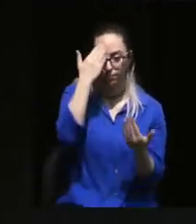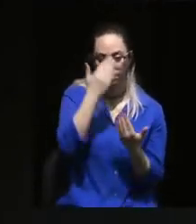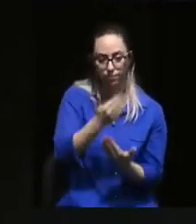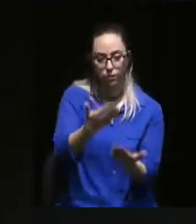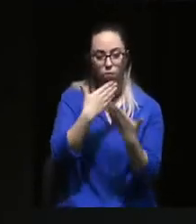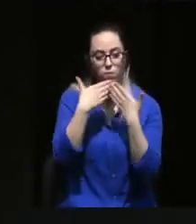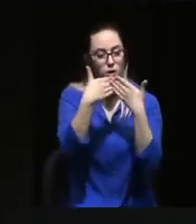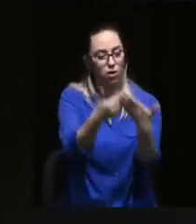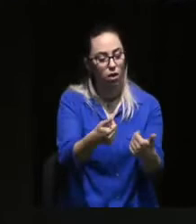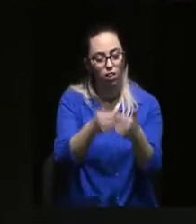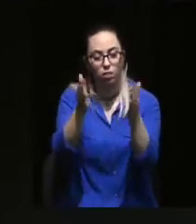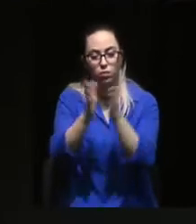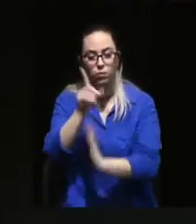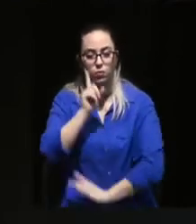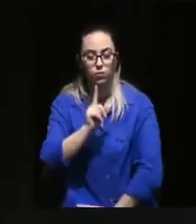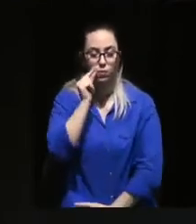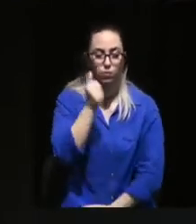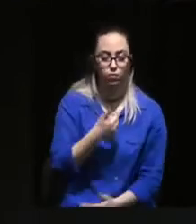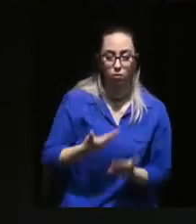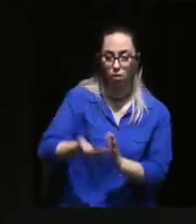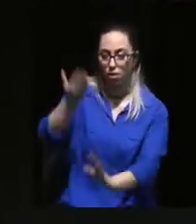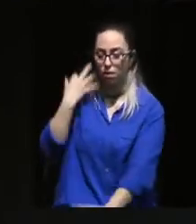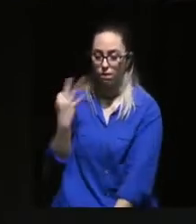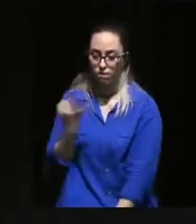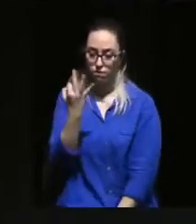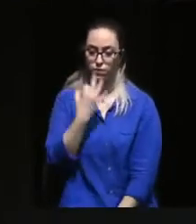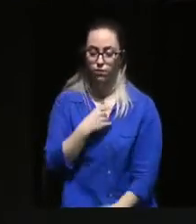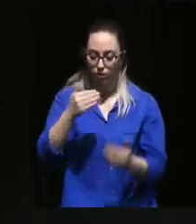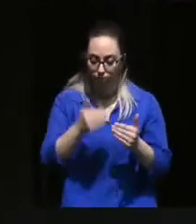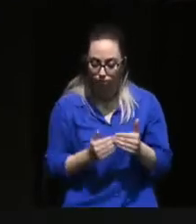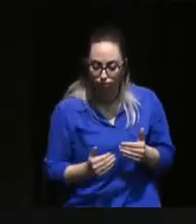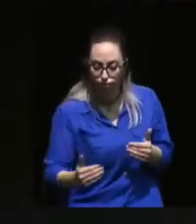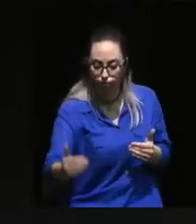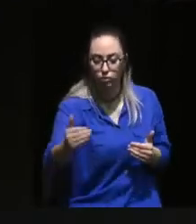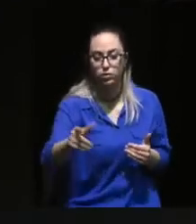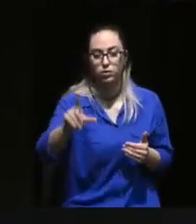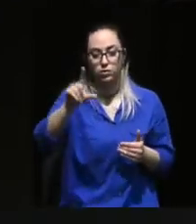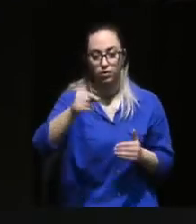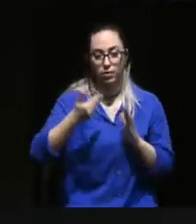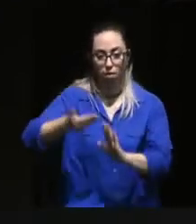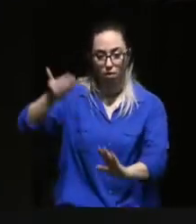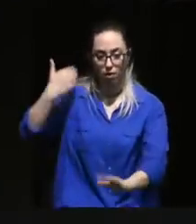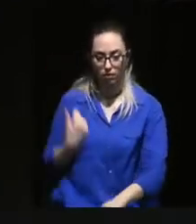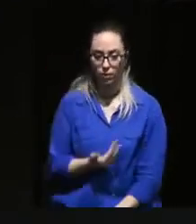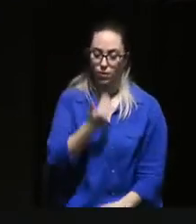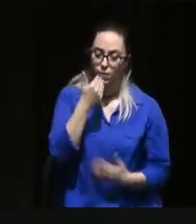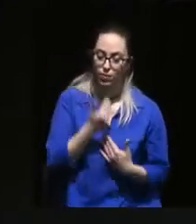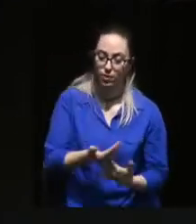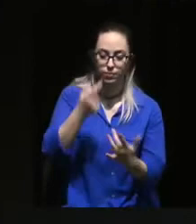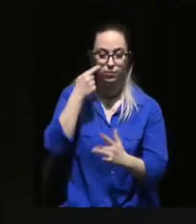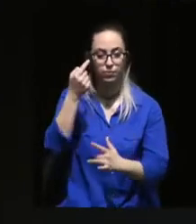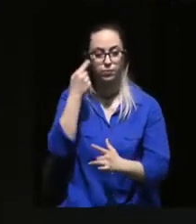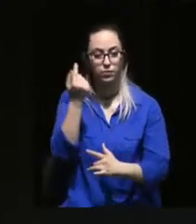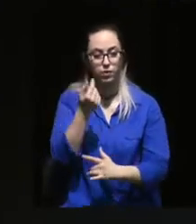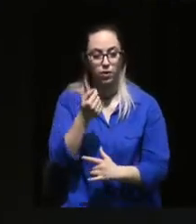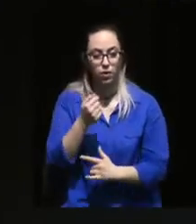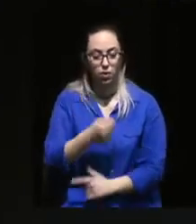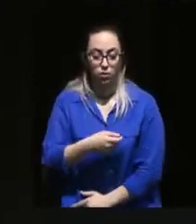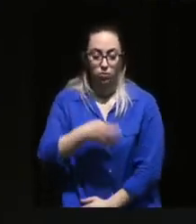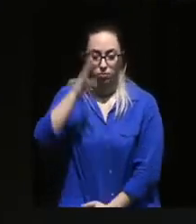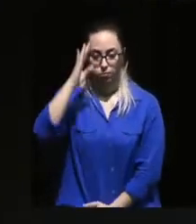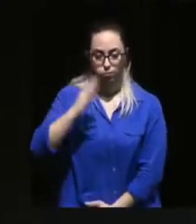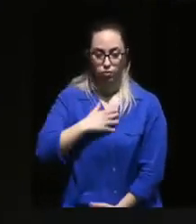o que o fizeram, no dia, em todos os dias que lhe antecederam e todos os dias que se lhes seguiram. E um obrigado particular aos capitães de Abril.